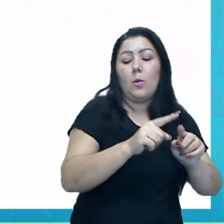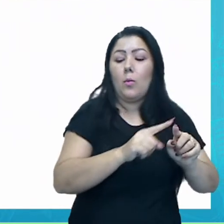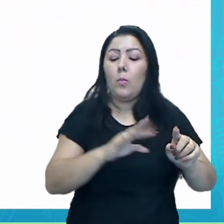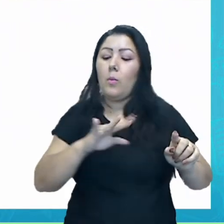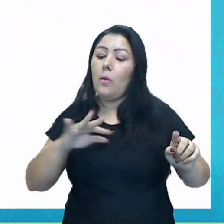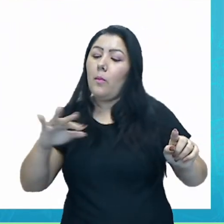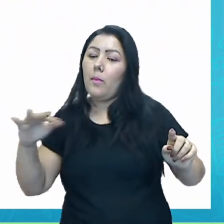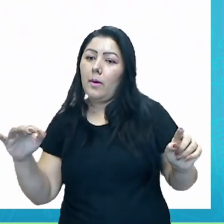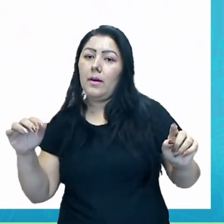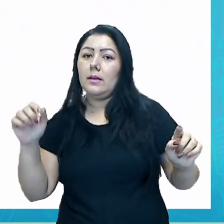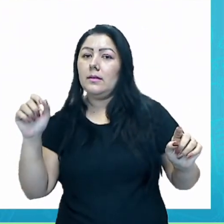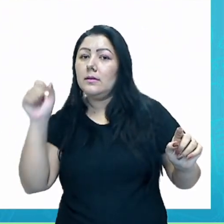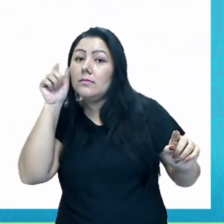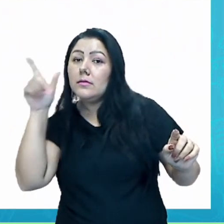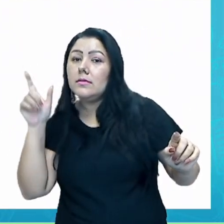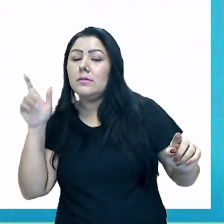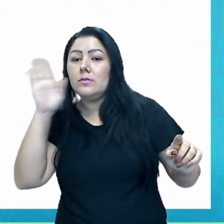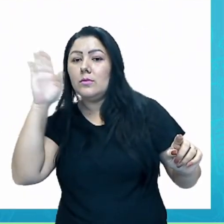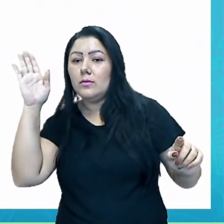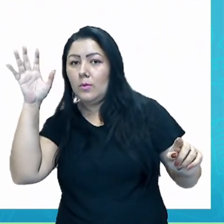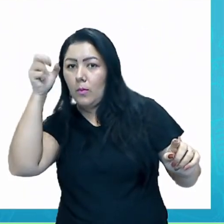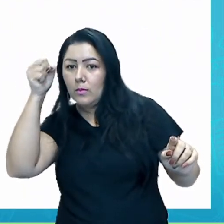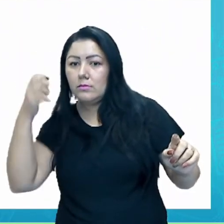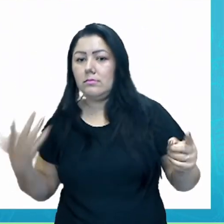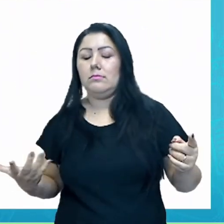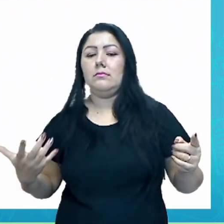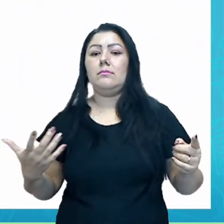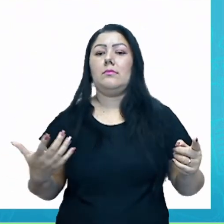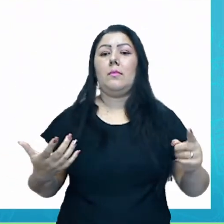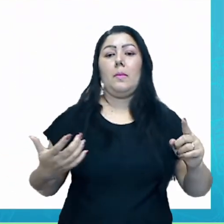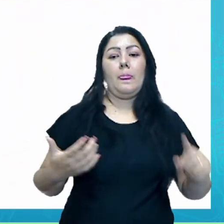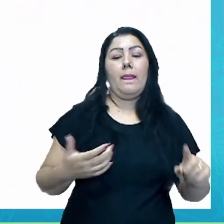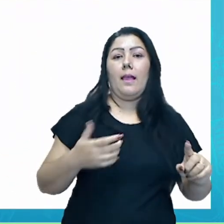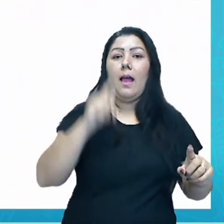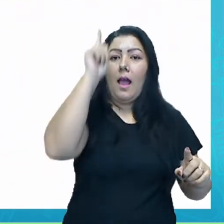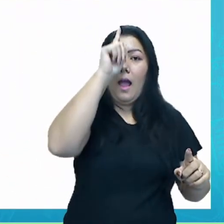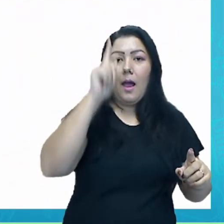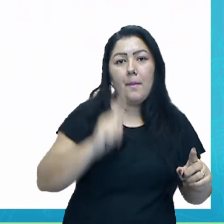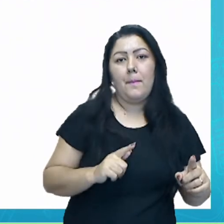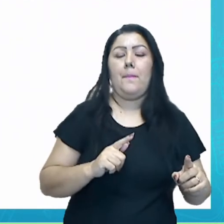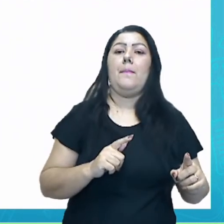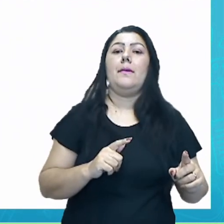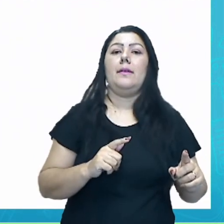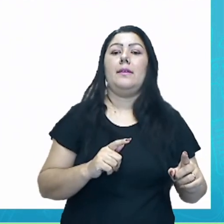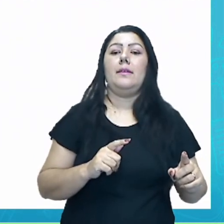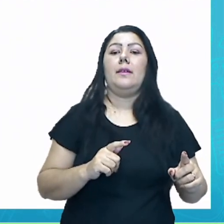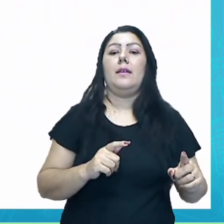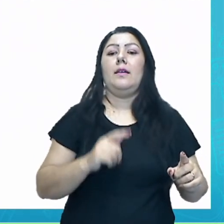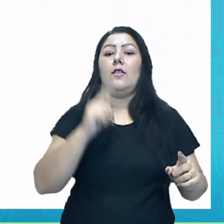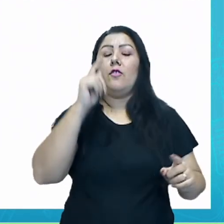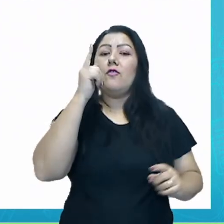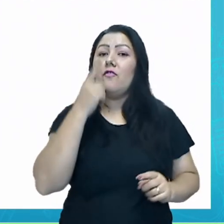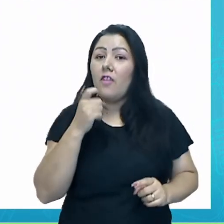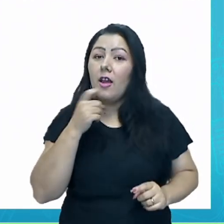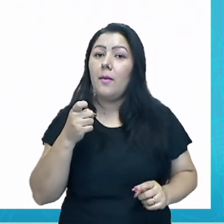escuro. Mesma coisa na de baixo, que é também do branco ao amarelo, mais escuro. O vermelho